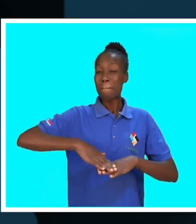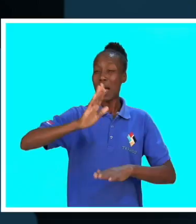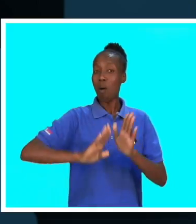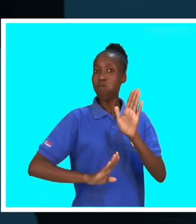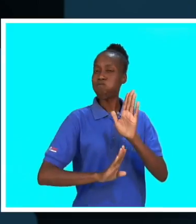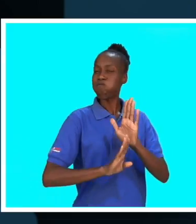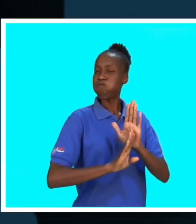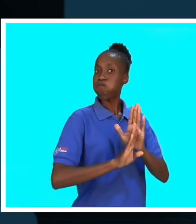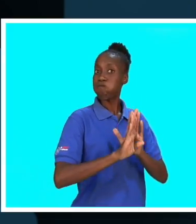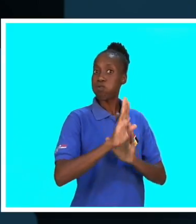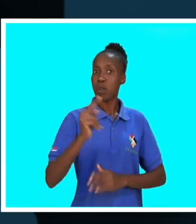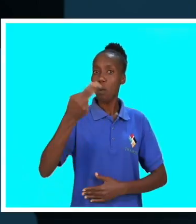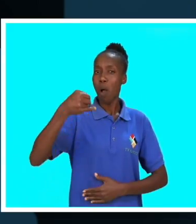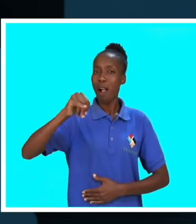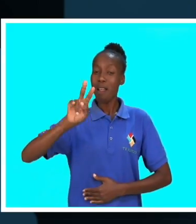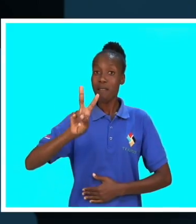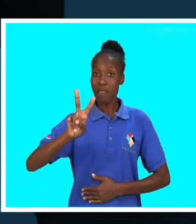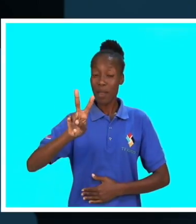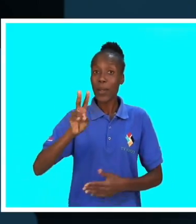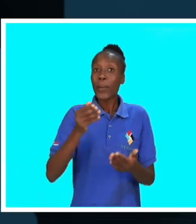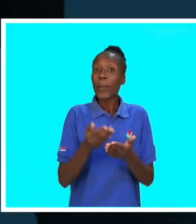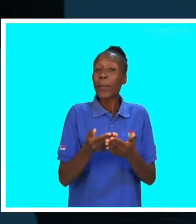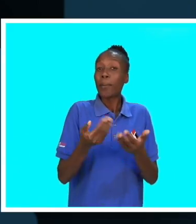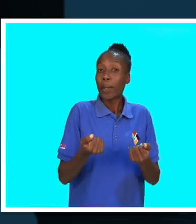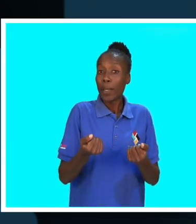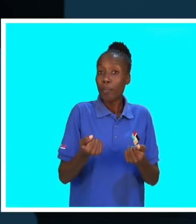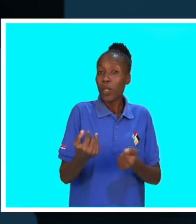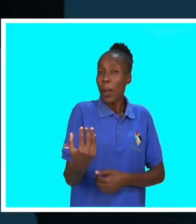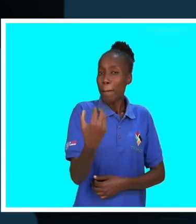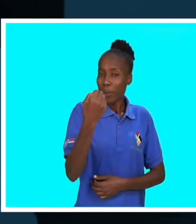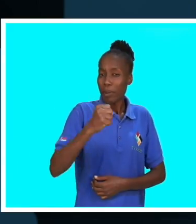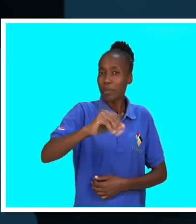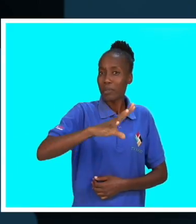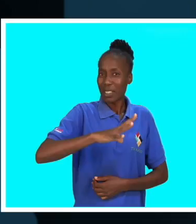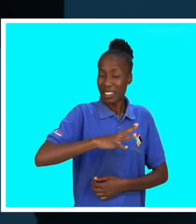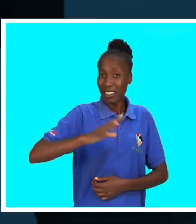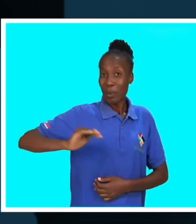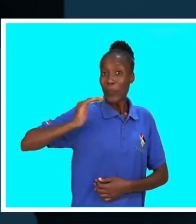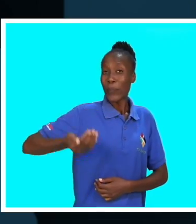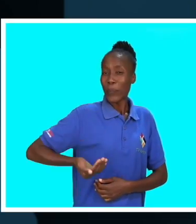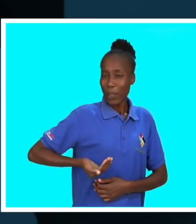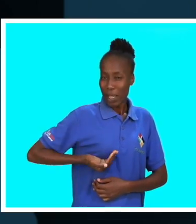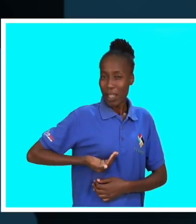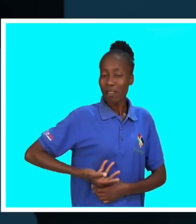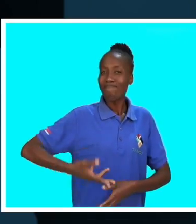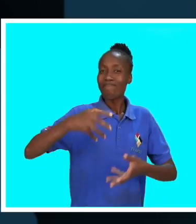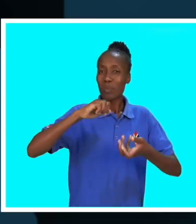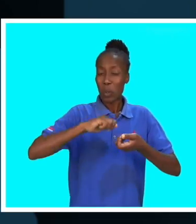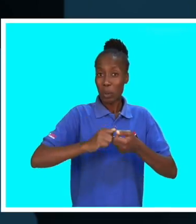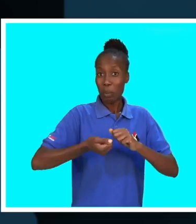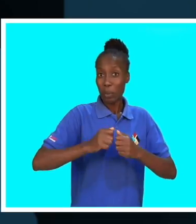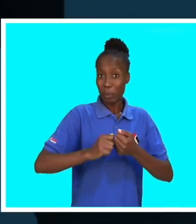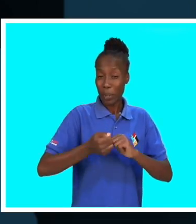com prevalência alta do HIV nos sugerem que podemos ter mulheres